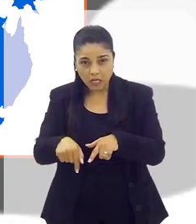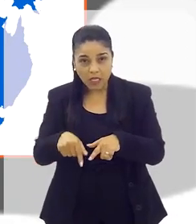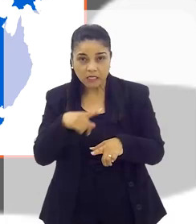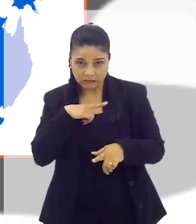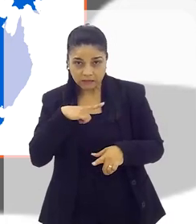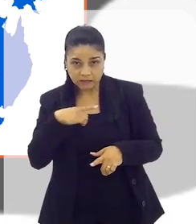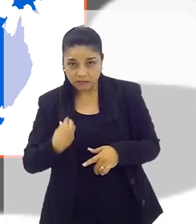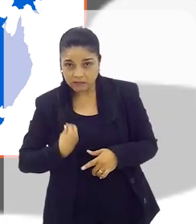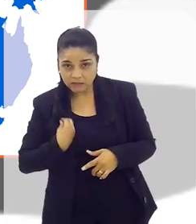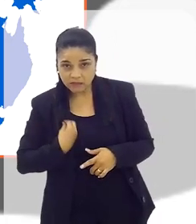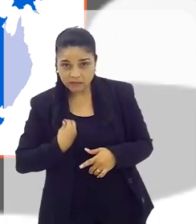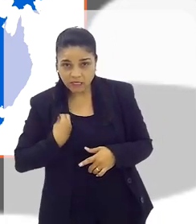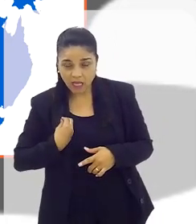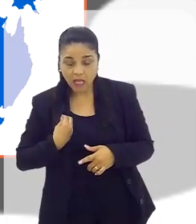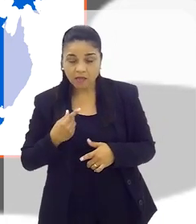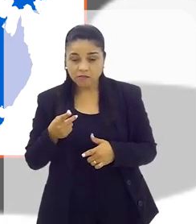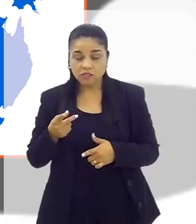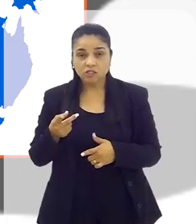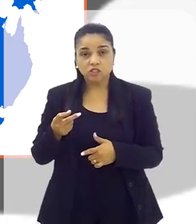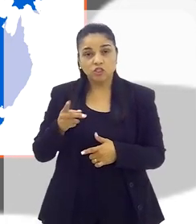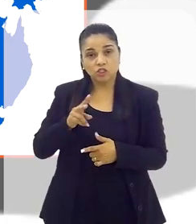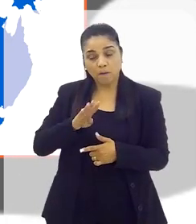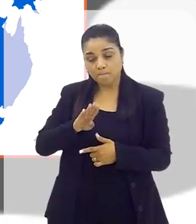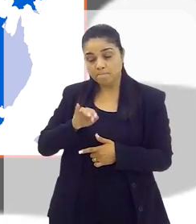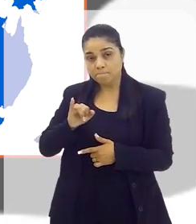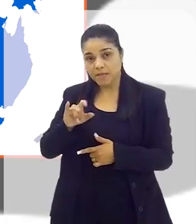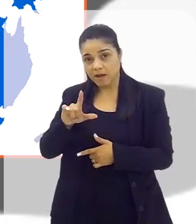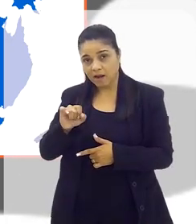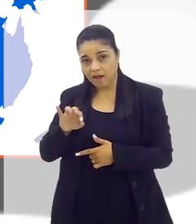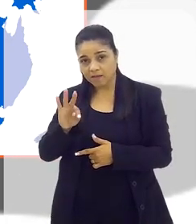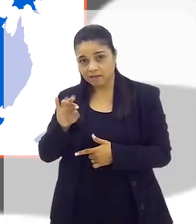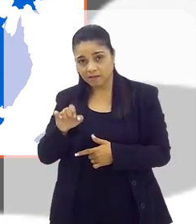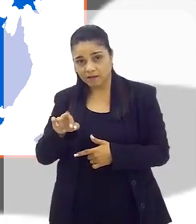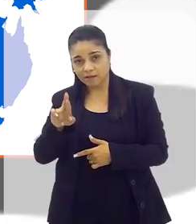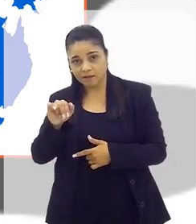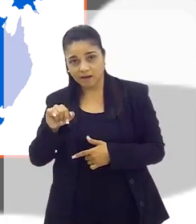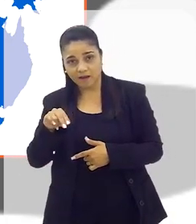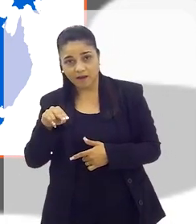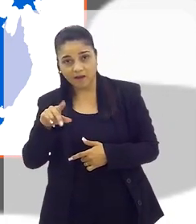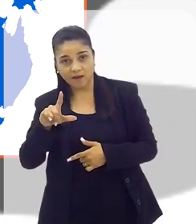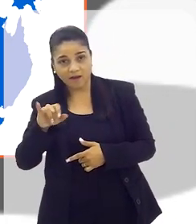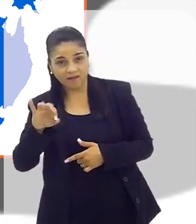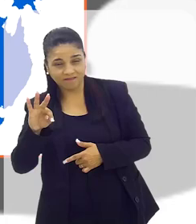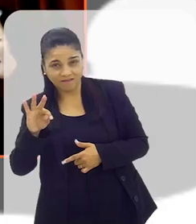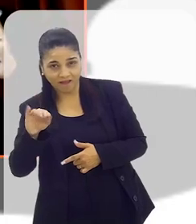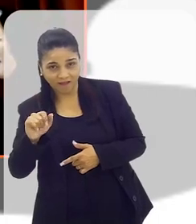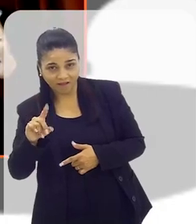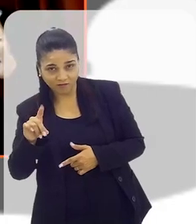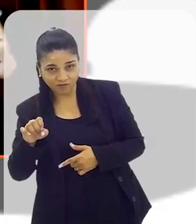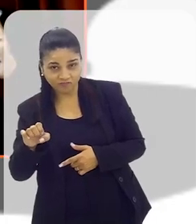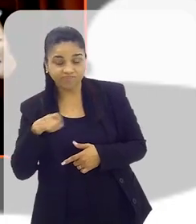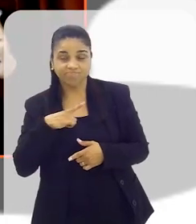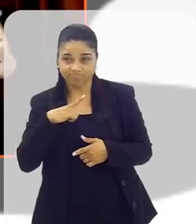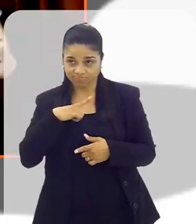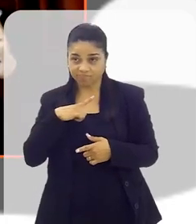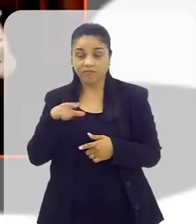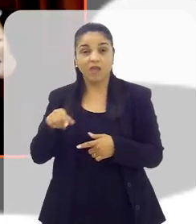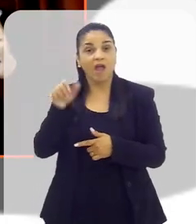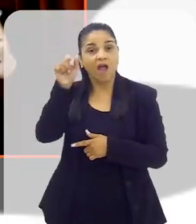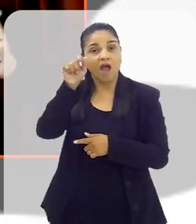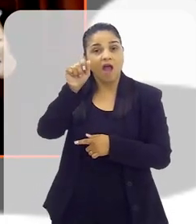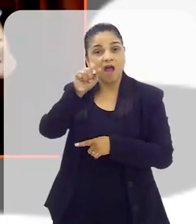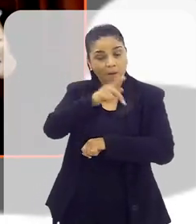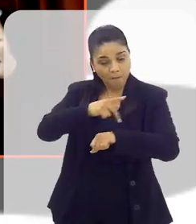maiores? Existe essa bilateralidade no que tange ao mercado prioritário? Olha, por exemplo,